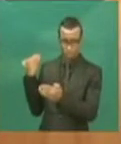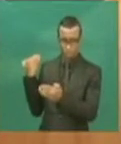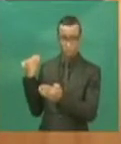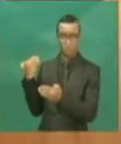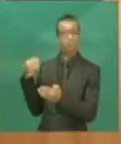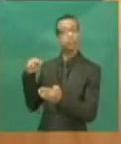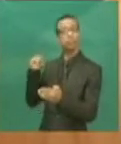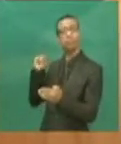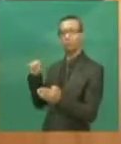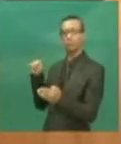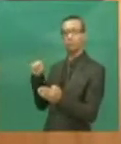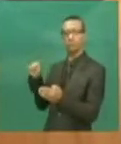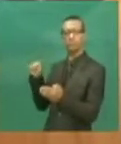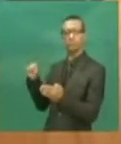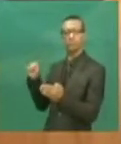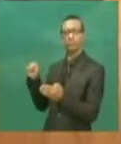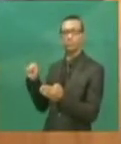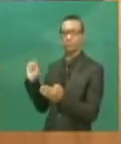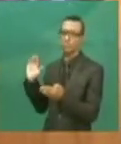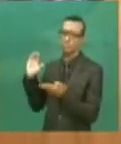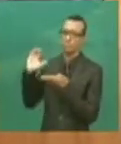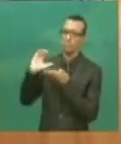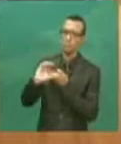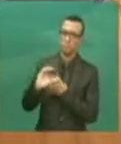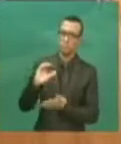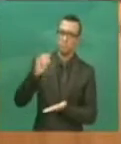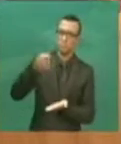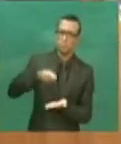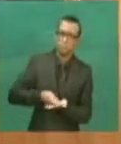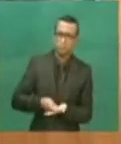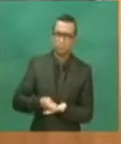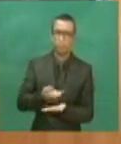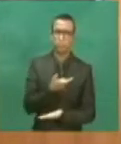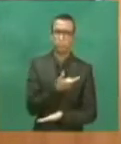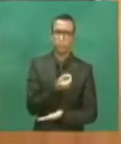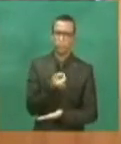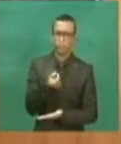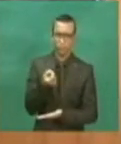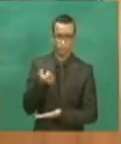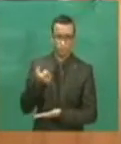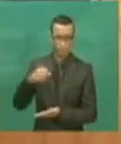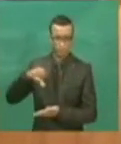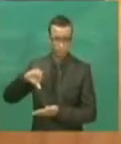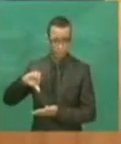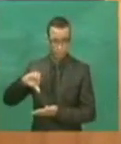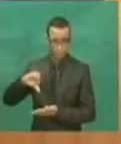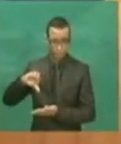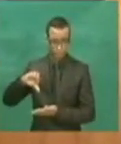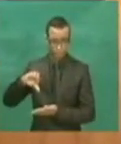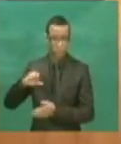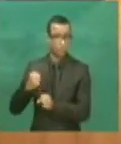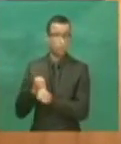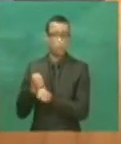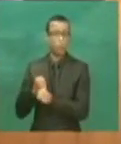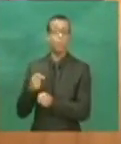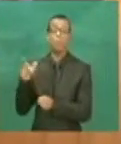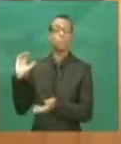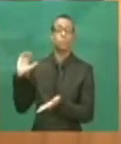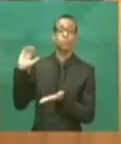patrocinou em 2009 o maior